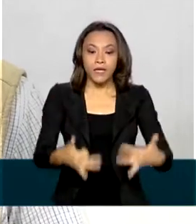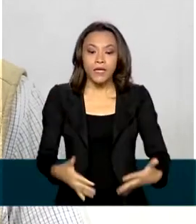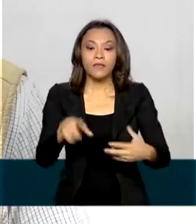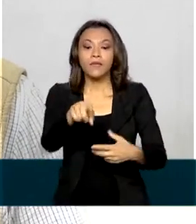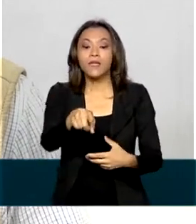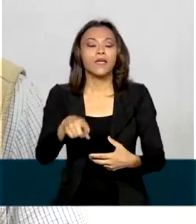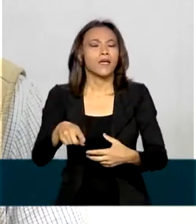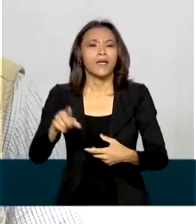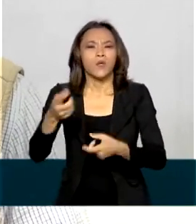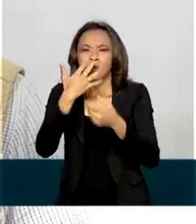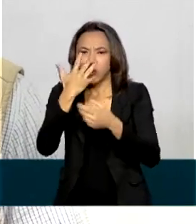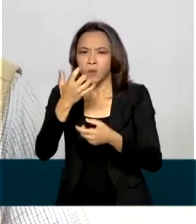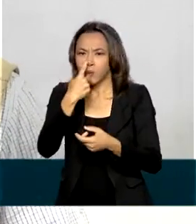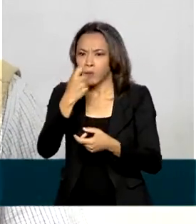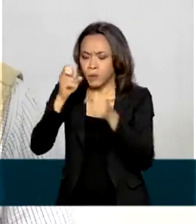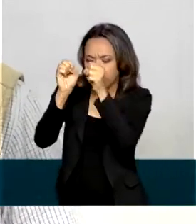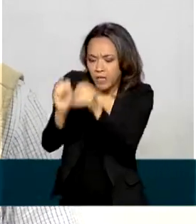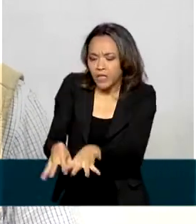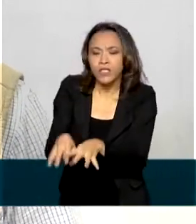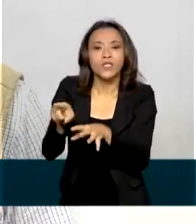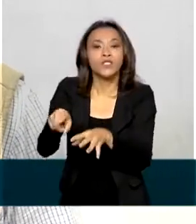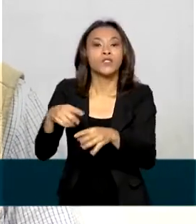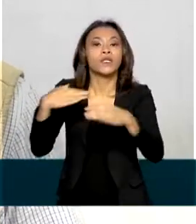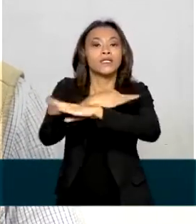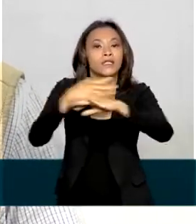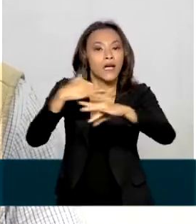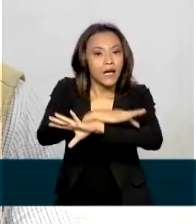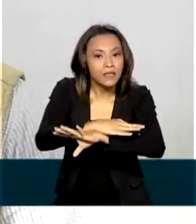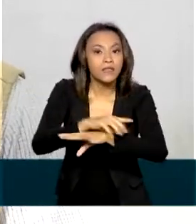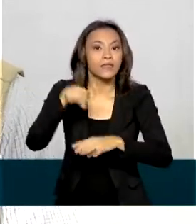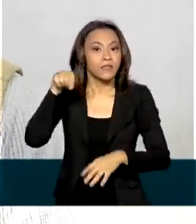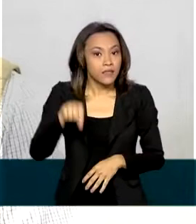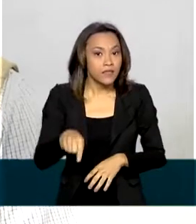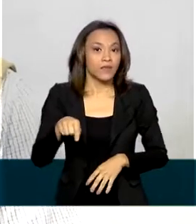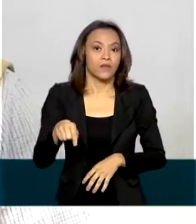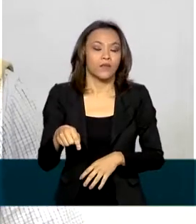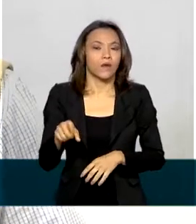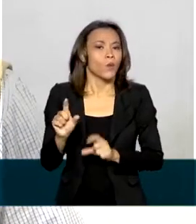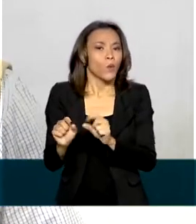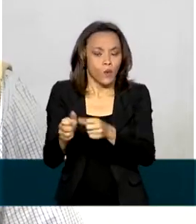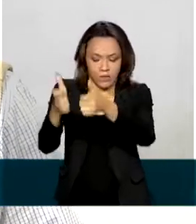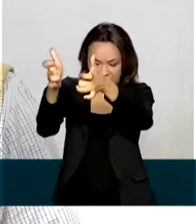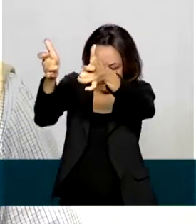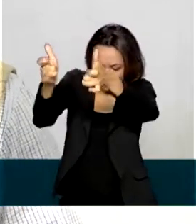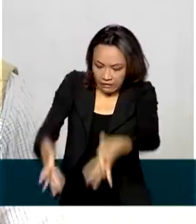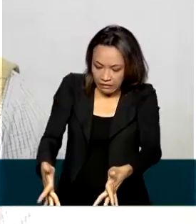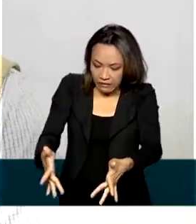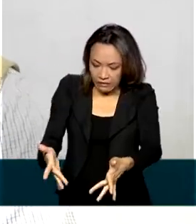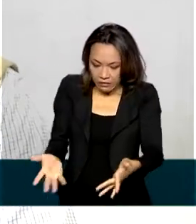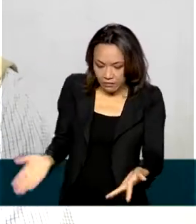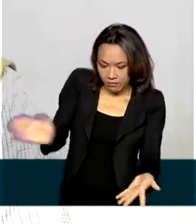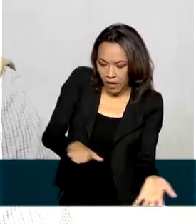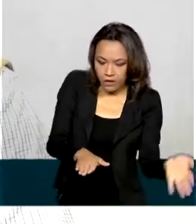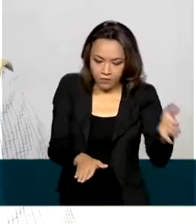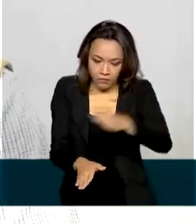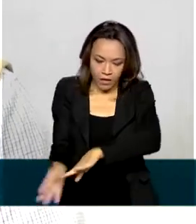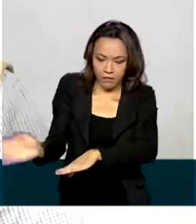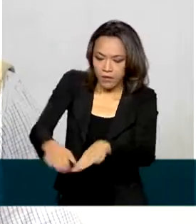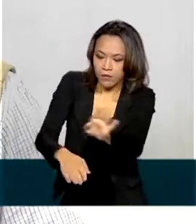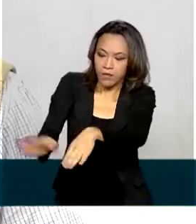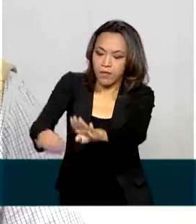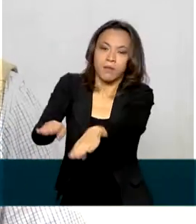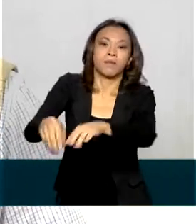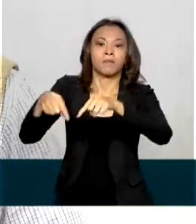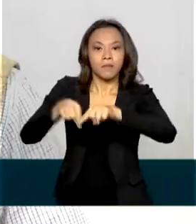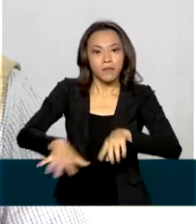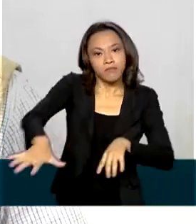urbano, ele continua sendo, na melhor das opções, enterrado em aterros produzidos ou construídos